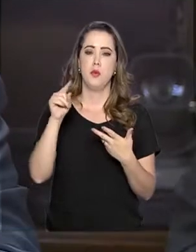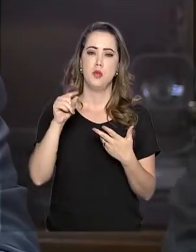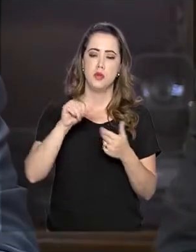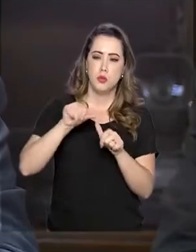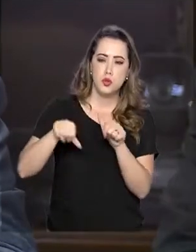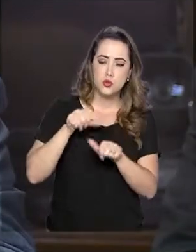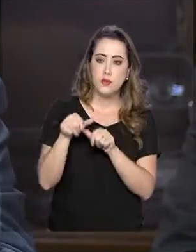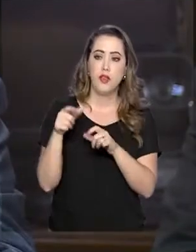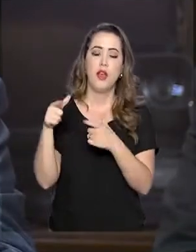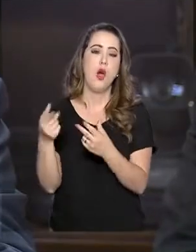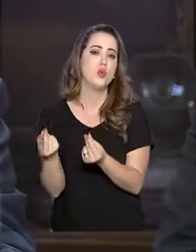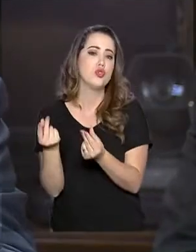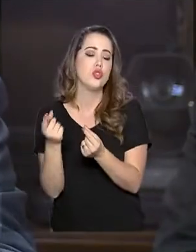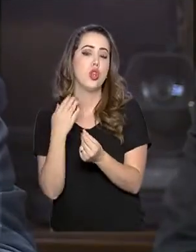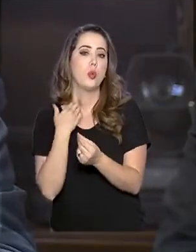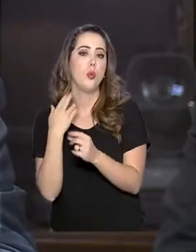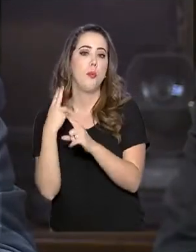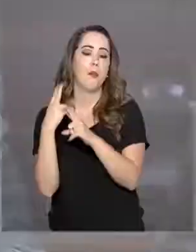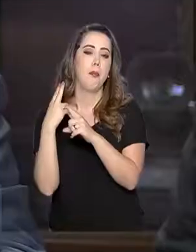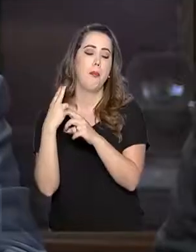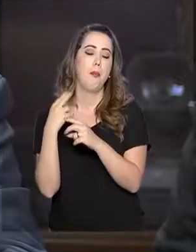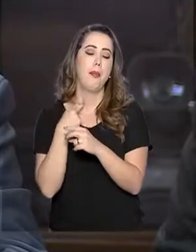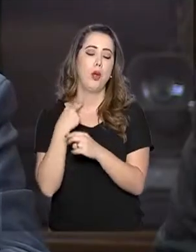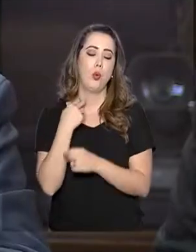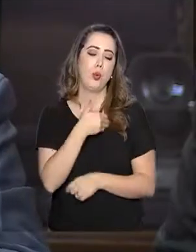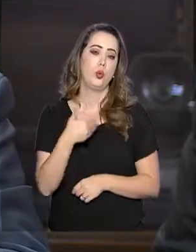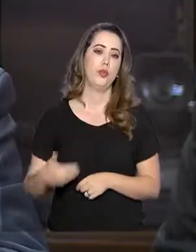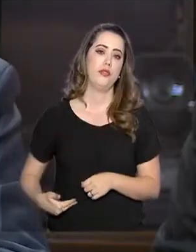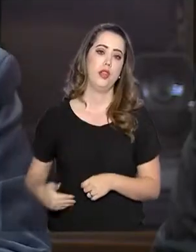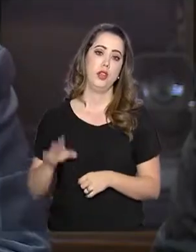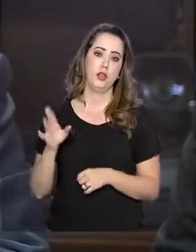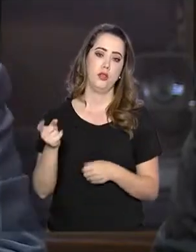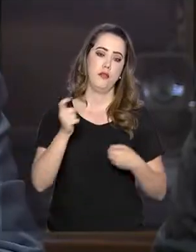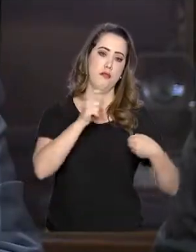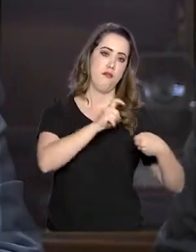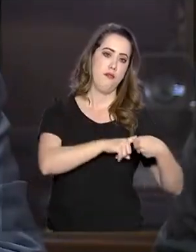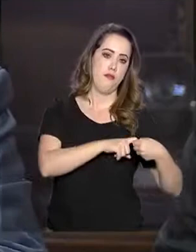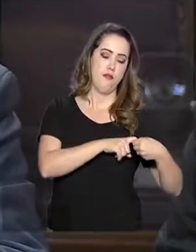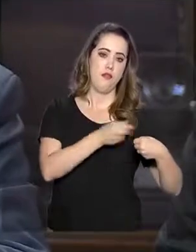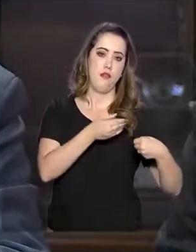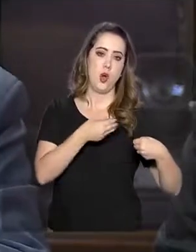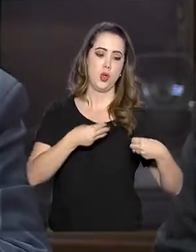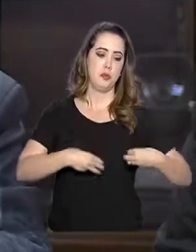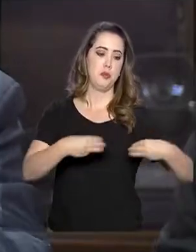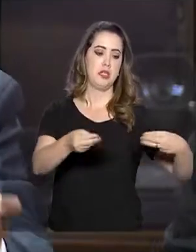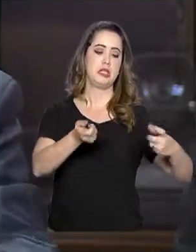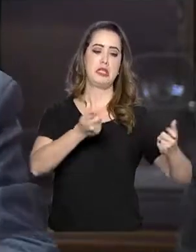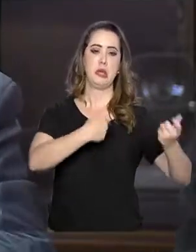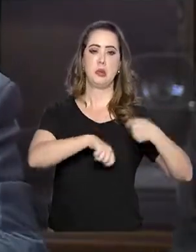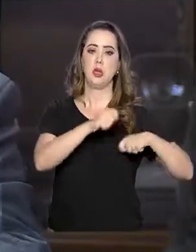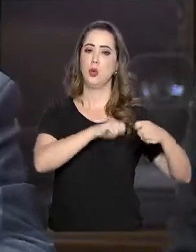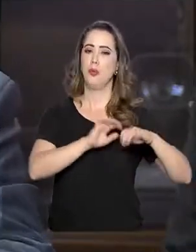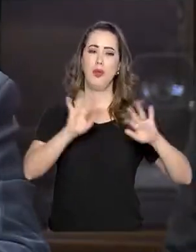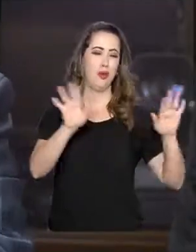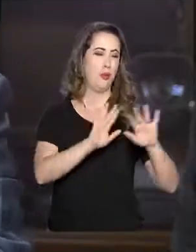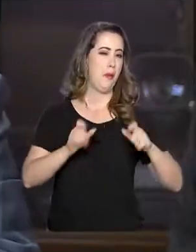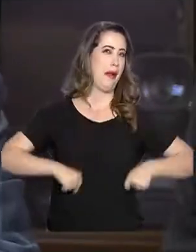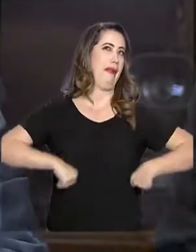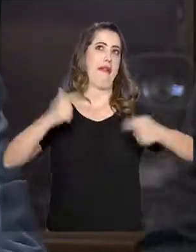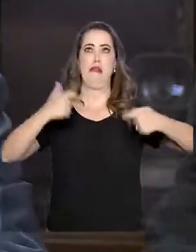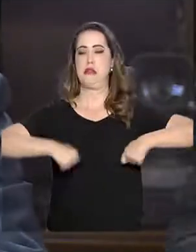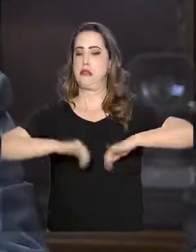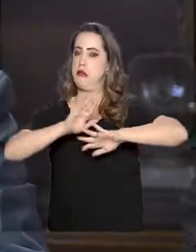resgatar a dívida pública. O dinheiro não está voltando para o Ministério da Economia poder jogar o dinheiro para cima, botar em novas